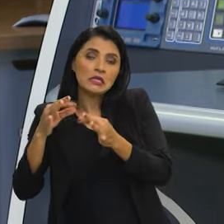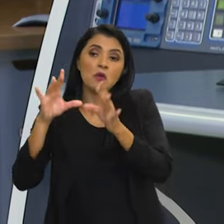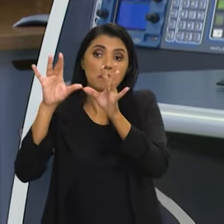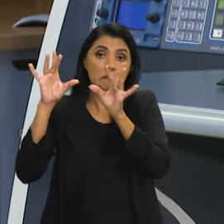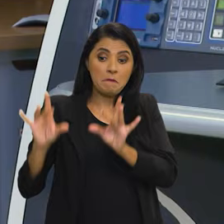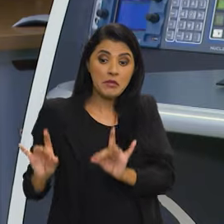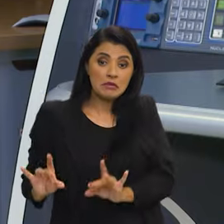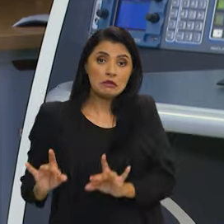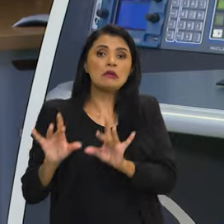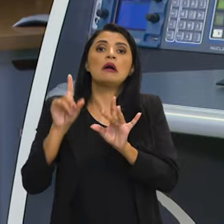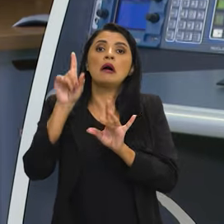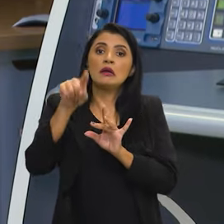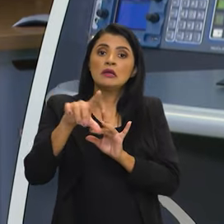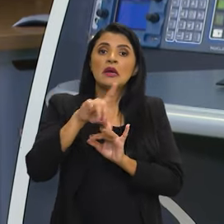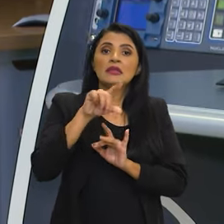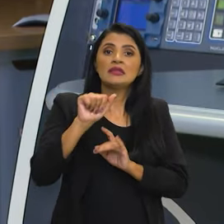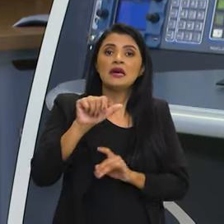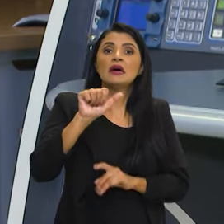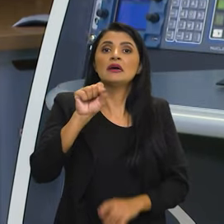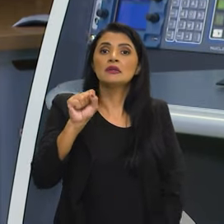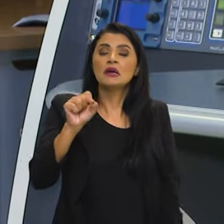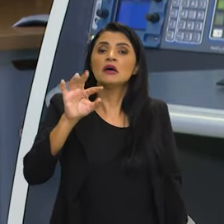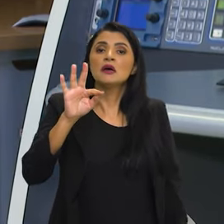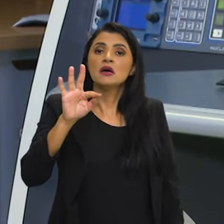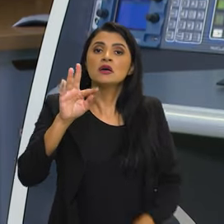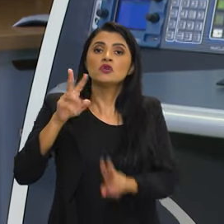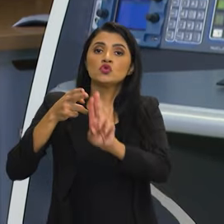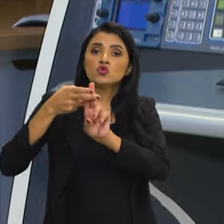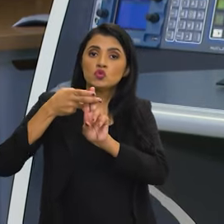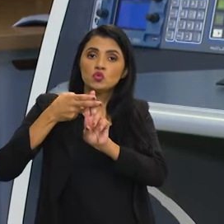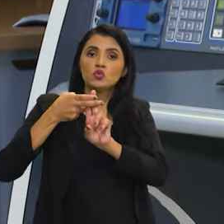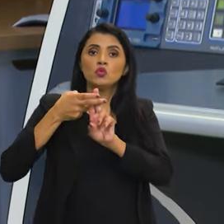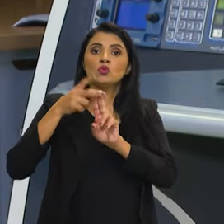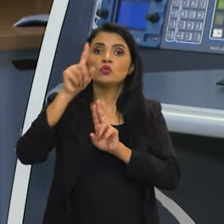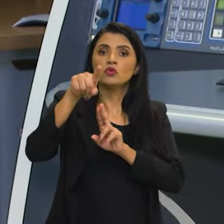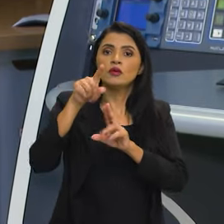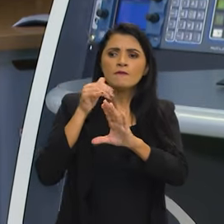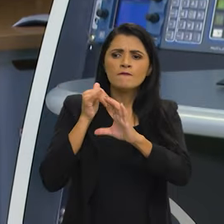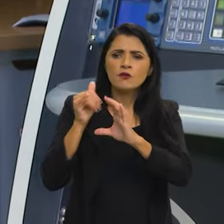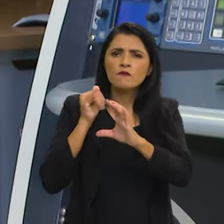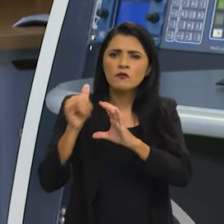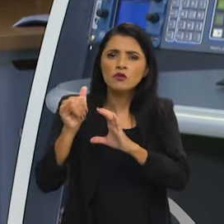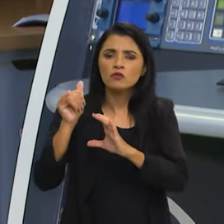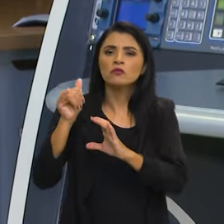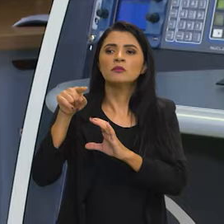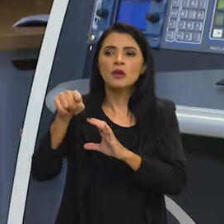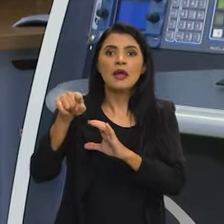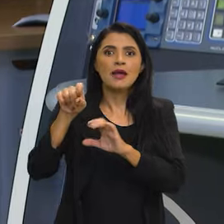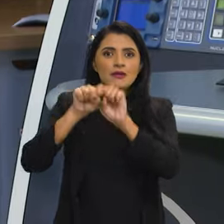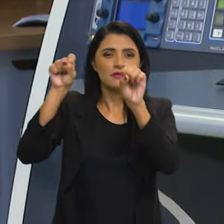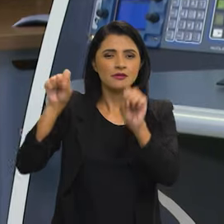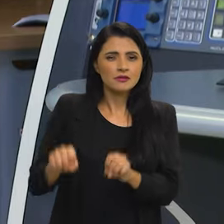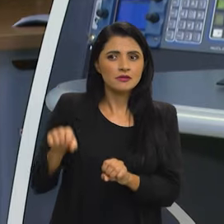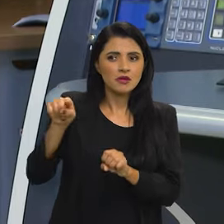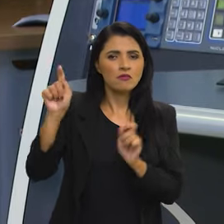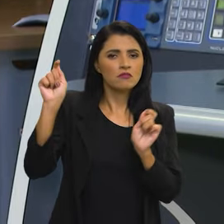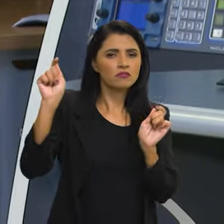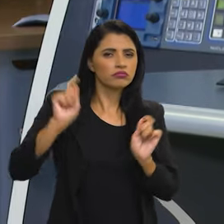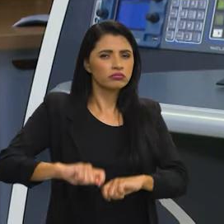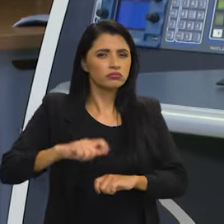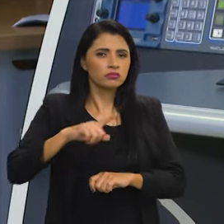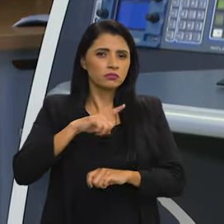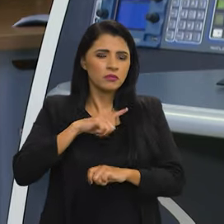o DataSus, foi estabelecer um conjunto mínimo de dados de envio das informações para que o sistema de regulação